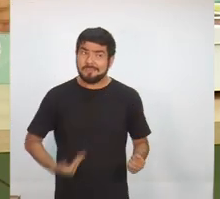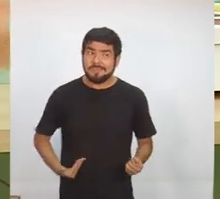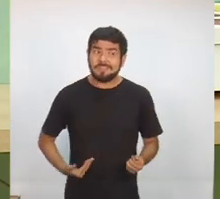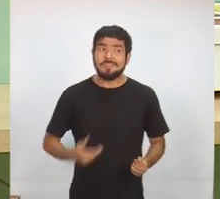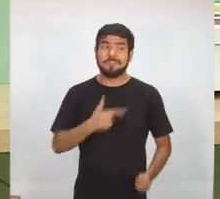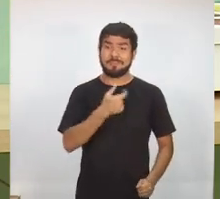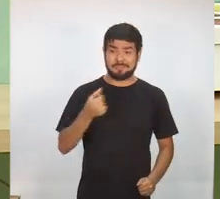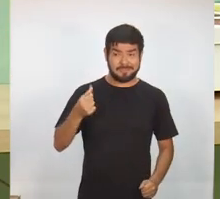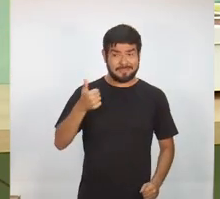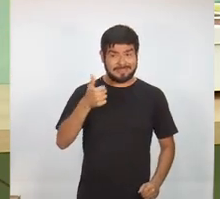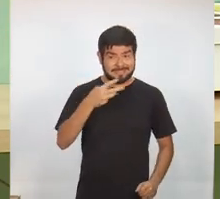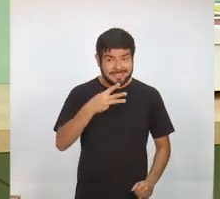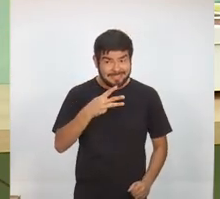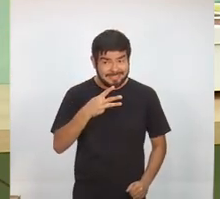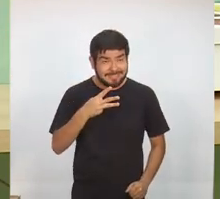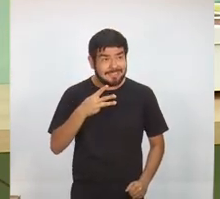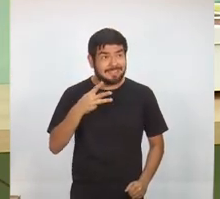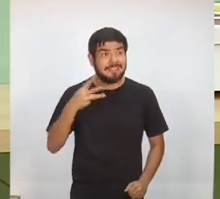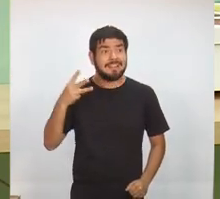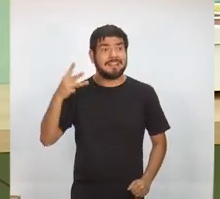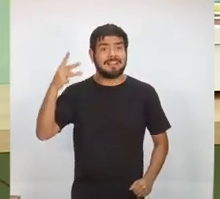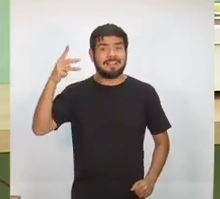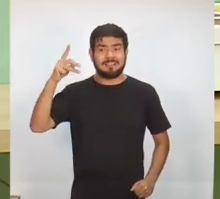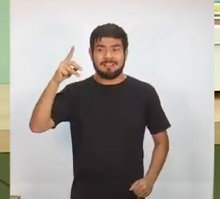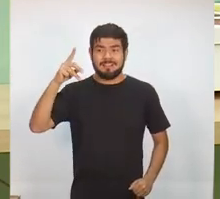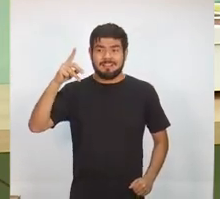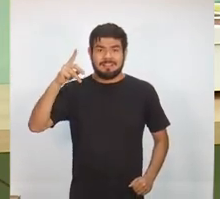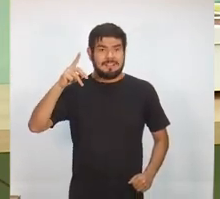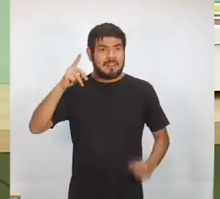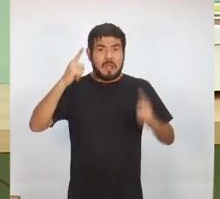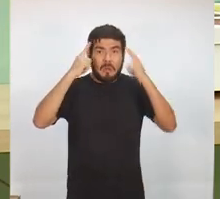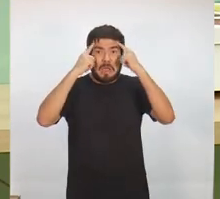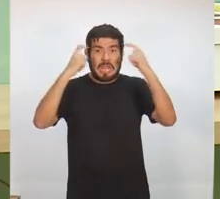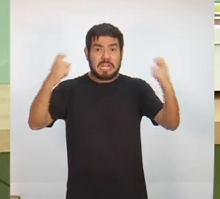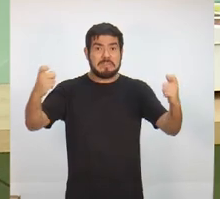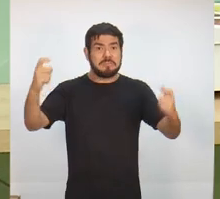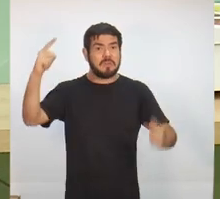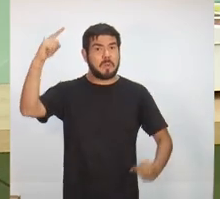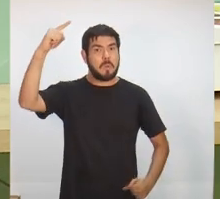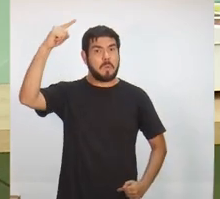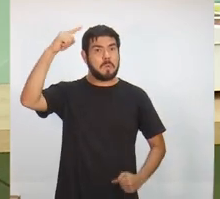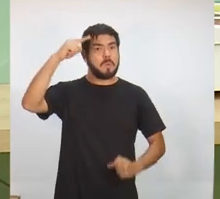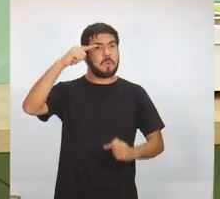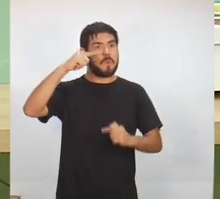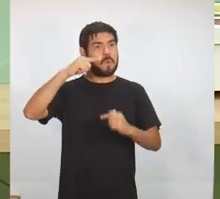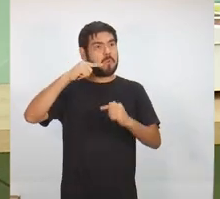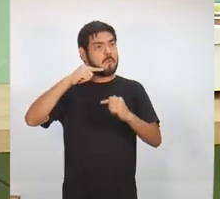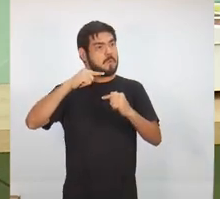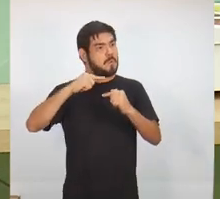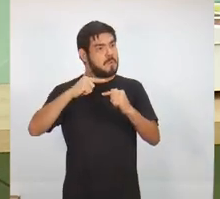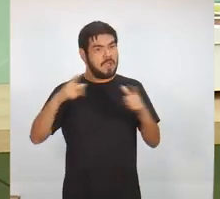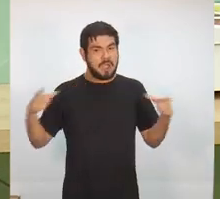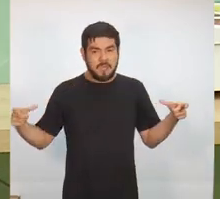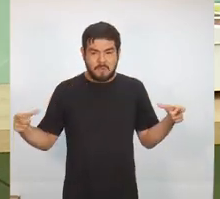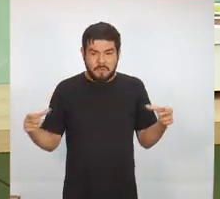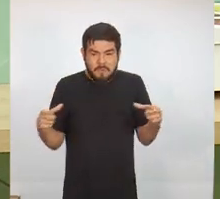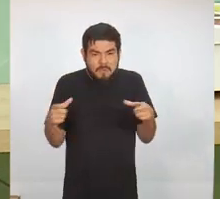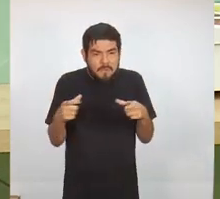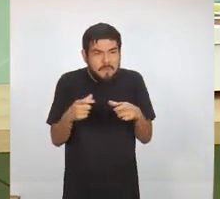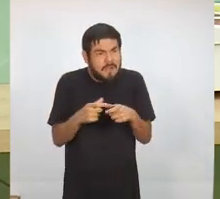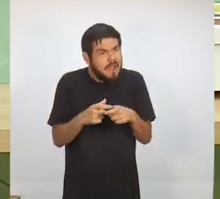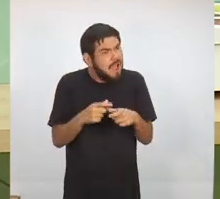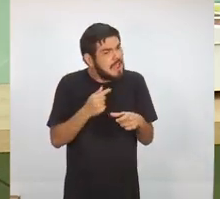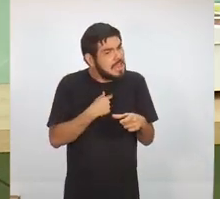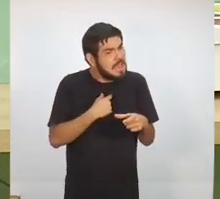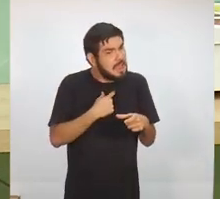2013, a redução da criminalidade é assustadora. Depois da minha saída, ela só fez crescer